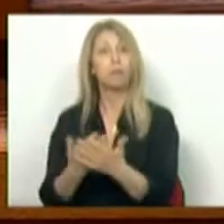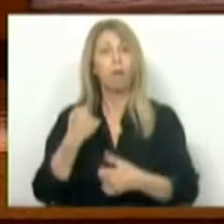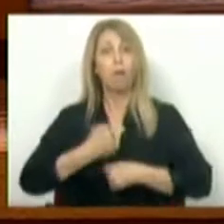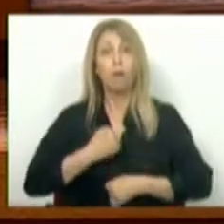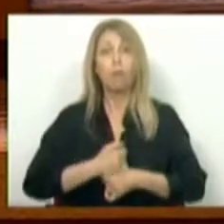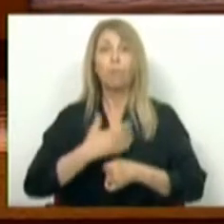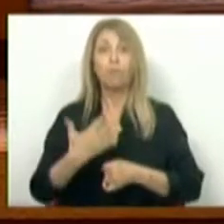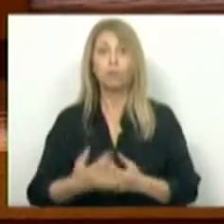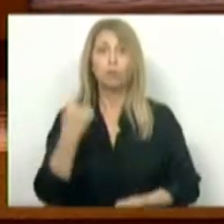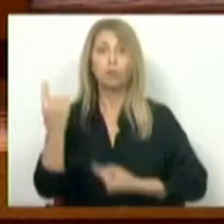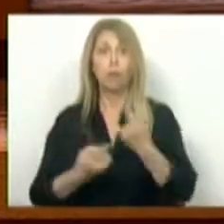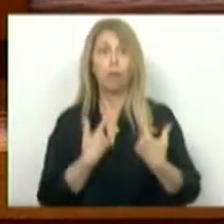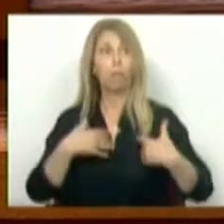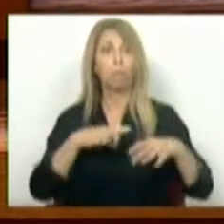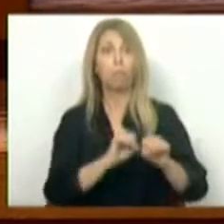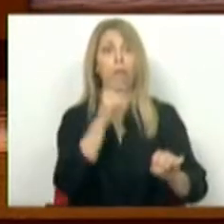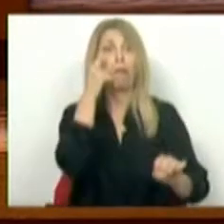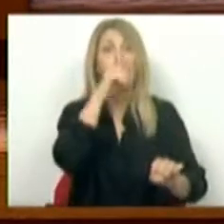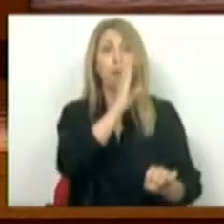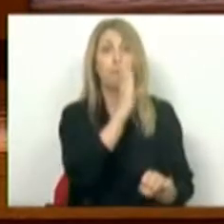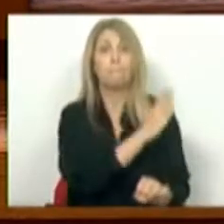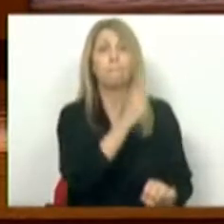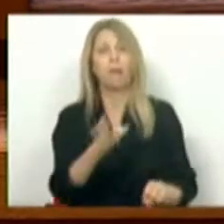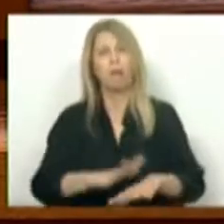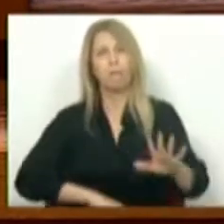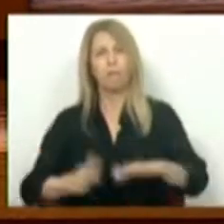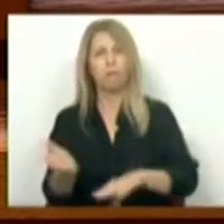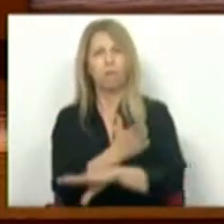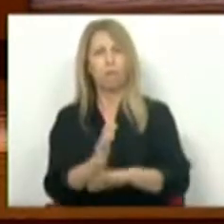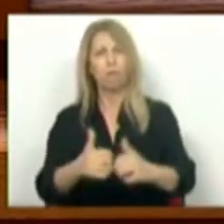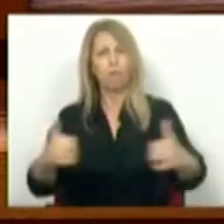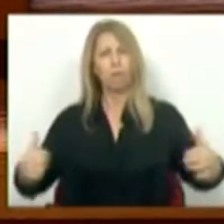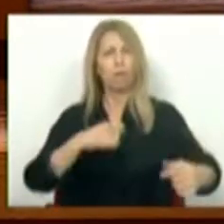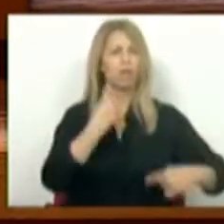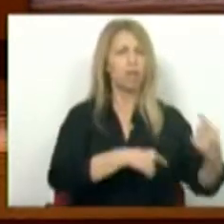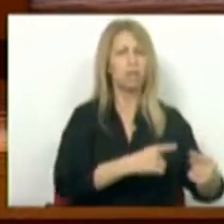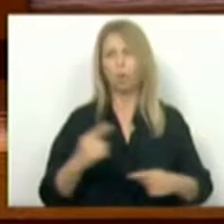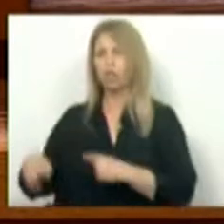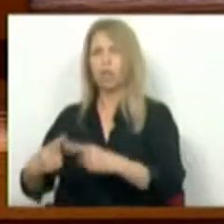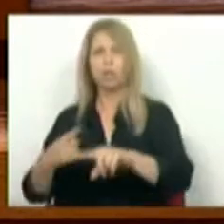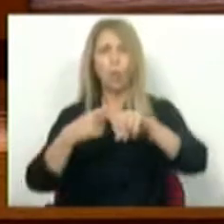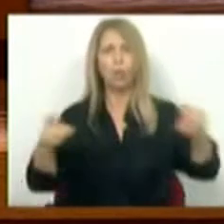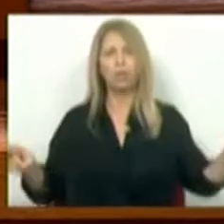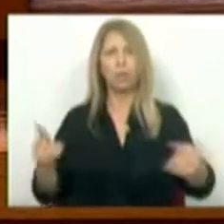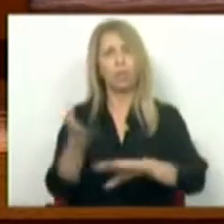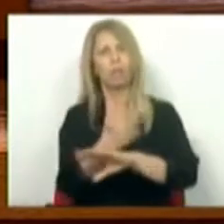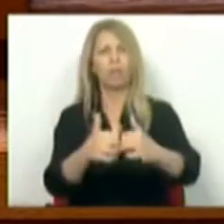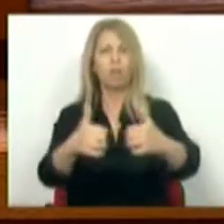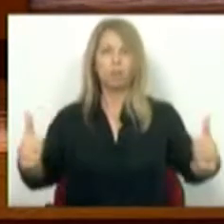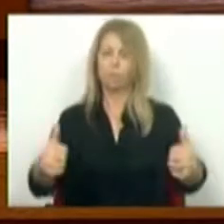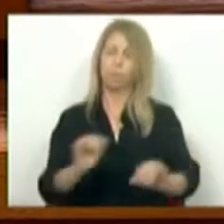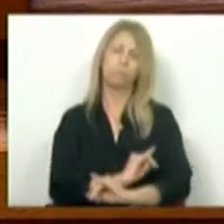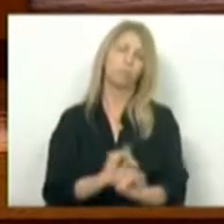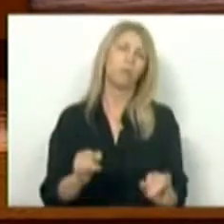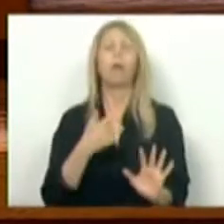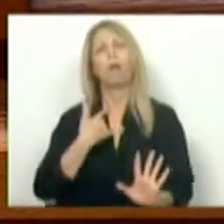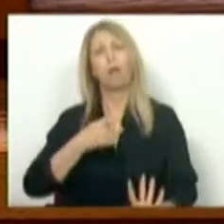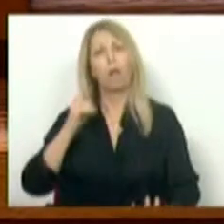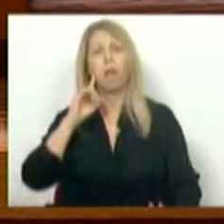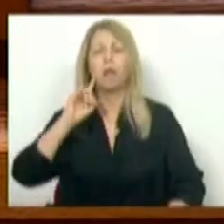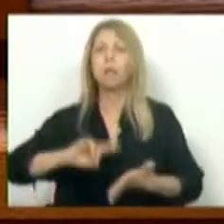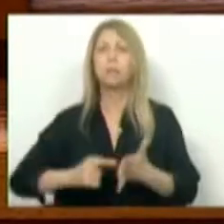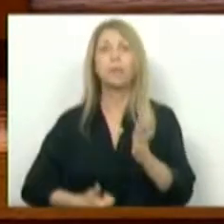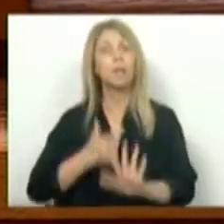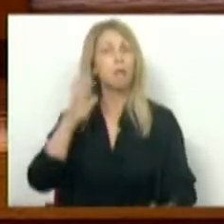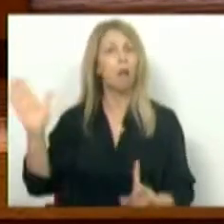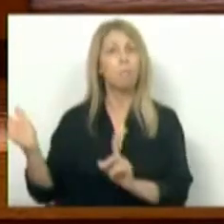por quem já as exerce, fomentando divisionismos geracionais intoleráveis, é um imperativo patriótico que esta Assembleia